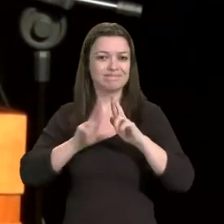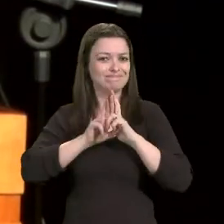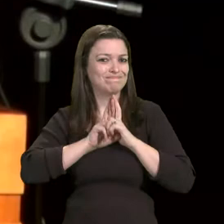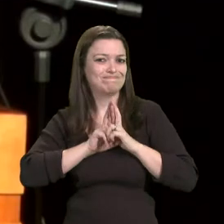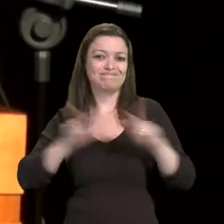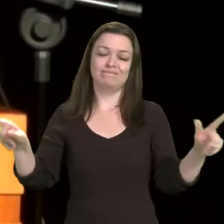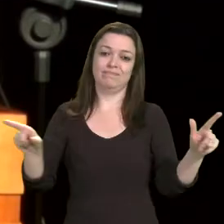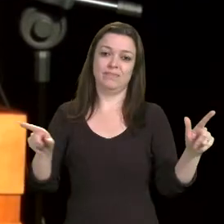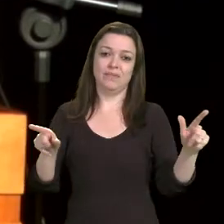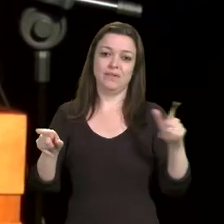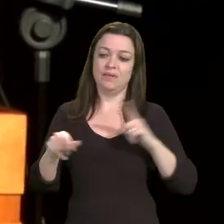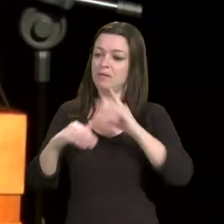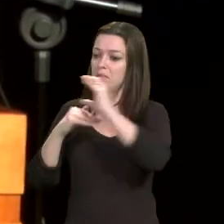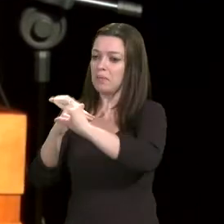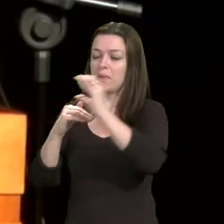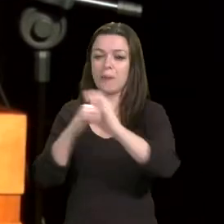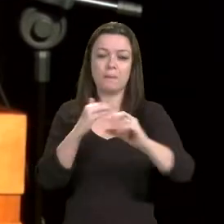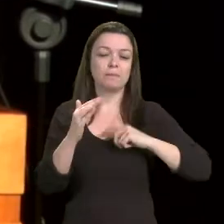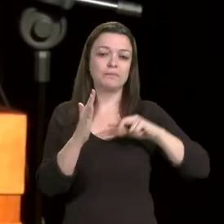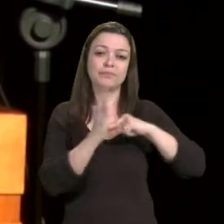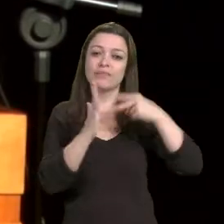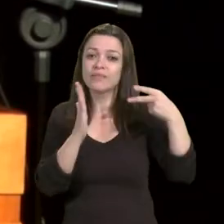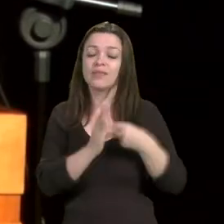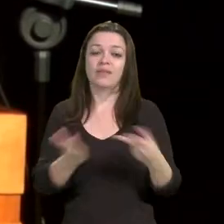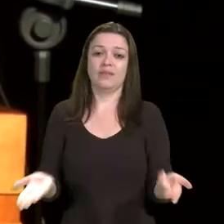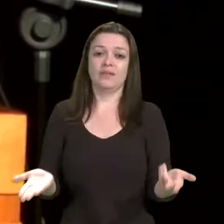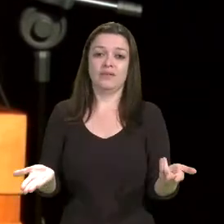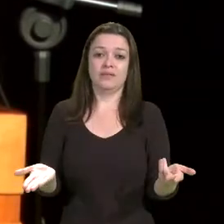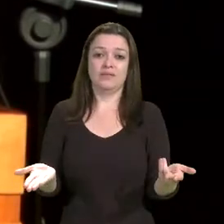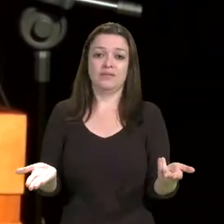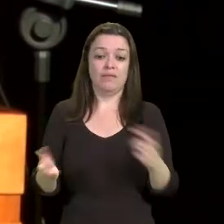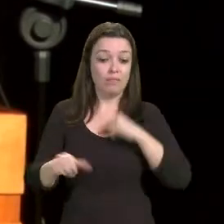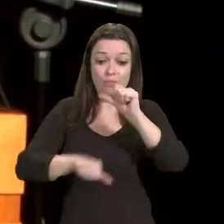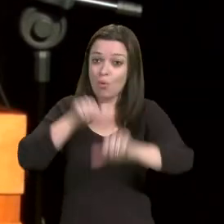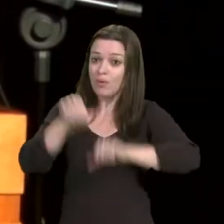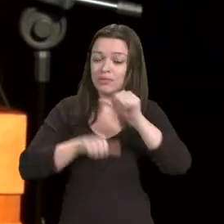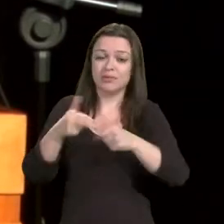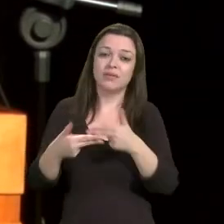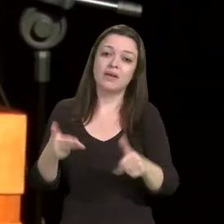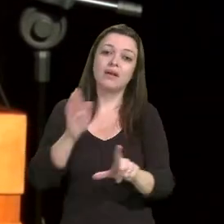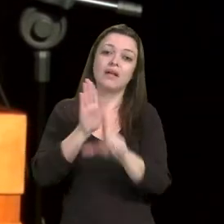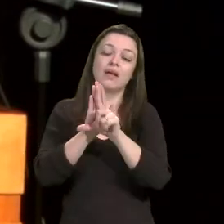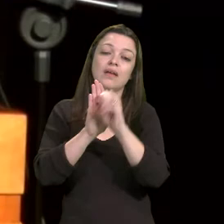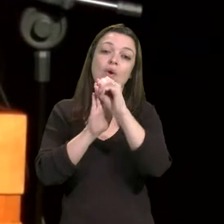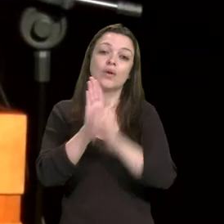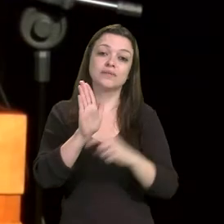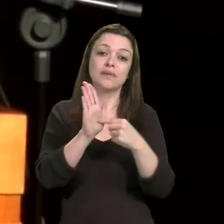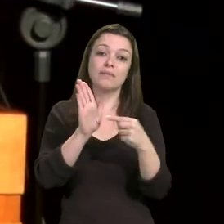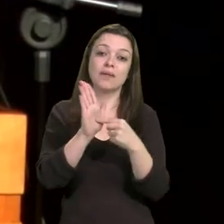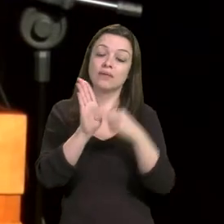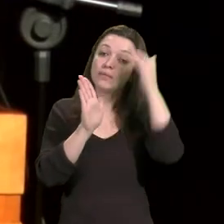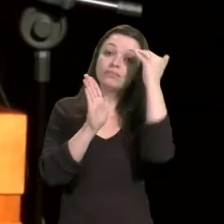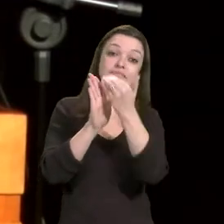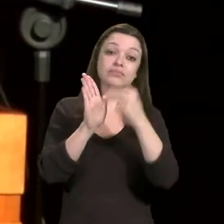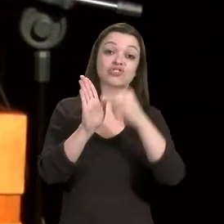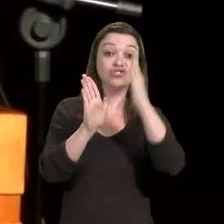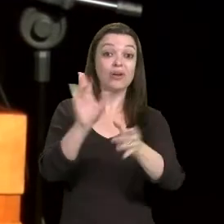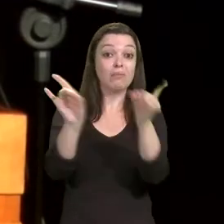significativas na lei orçamentária anual.